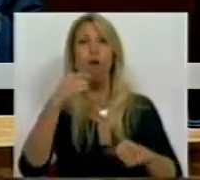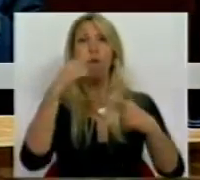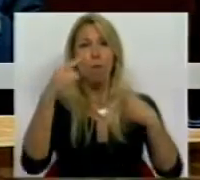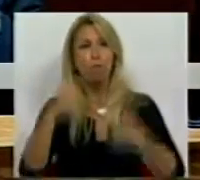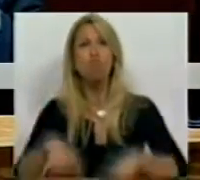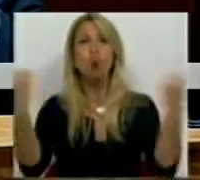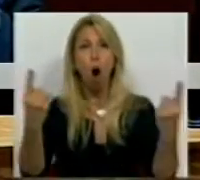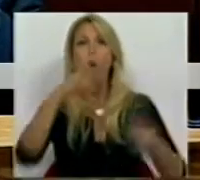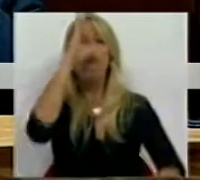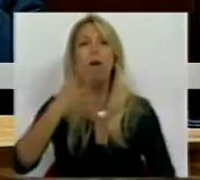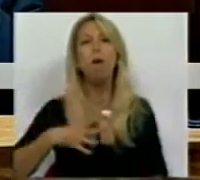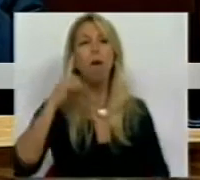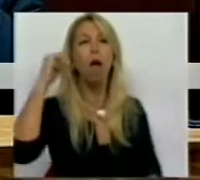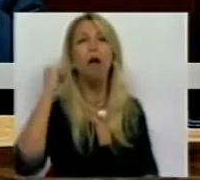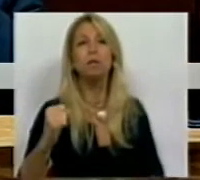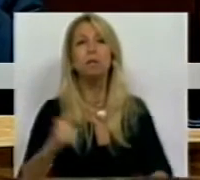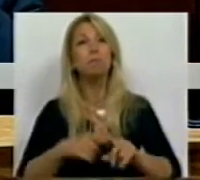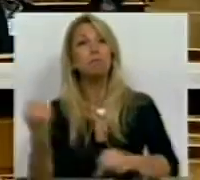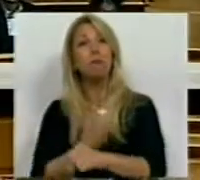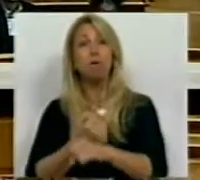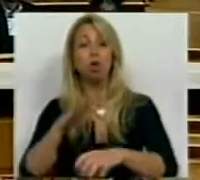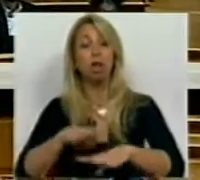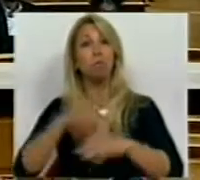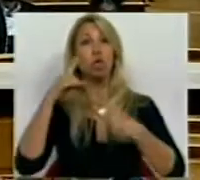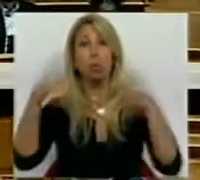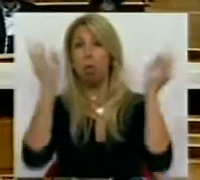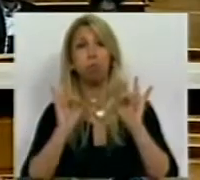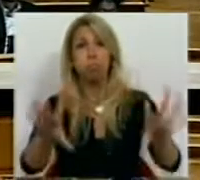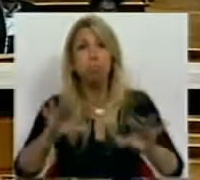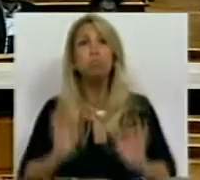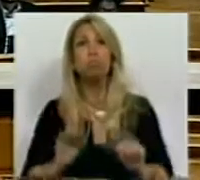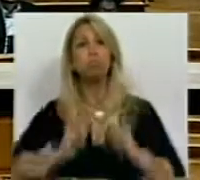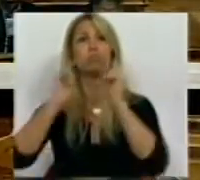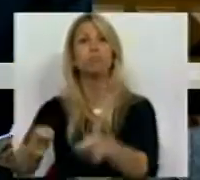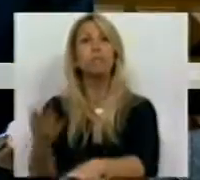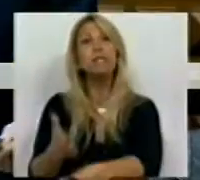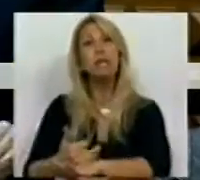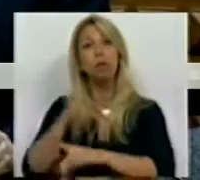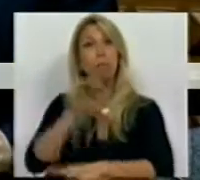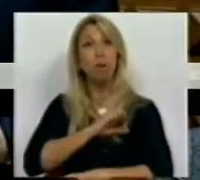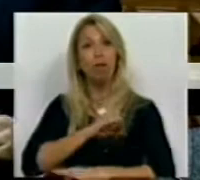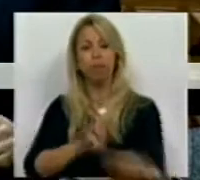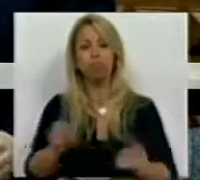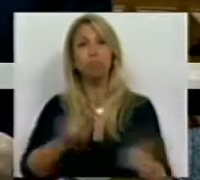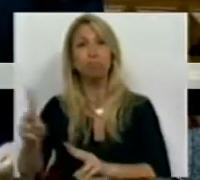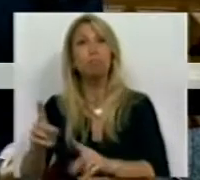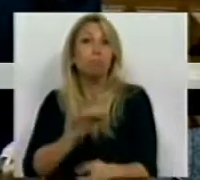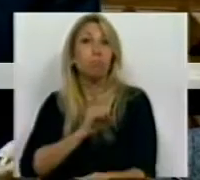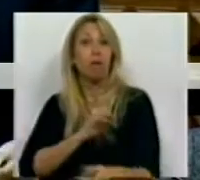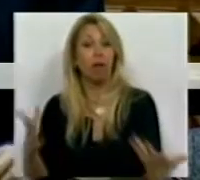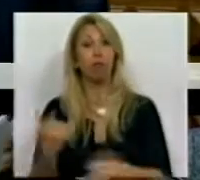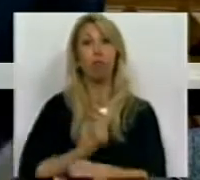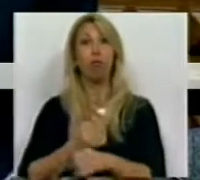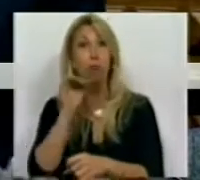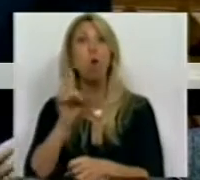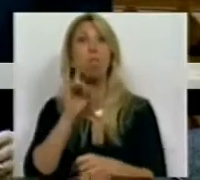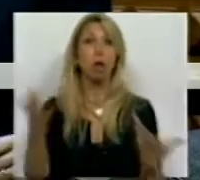trabalhadores da administração pública, despedir os trabalhadores da administração pública, para entregar ao setor privado, para privatizar importantes funções que hoje são assumidas pelo Estado.